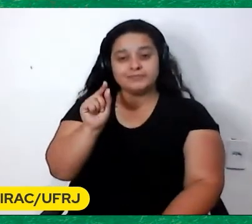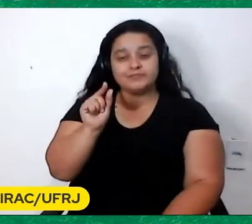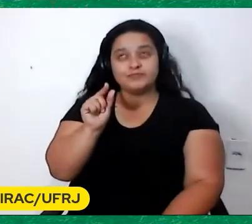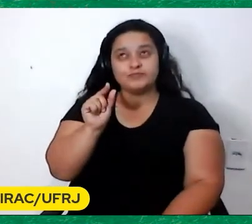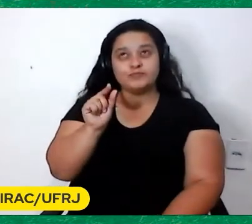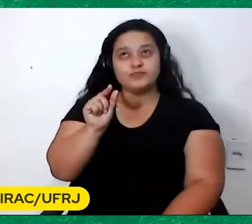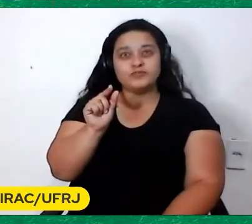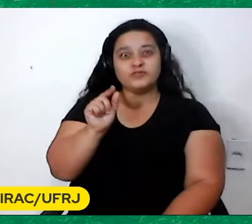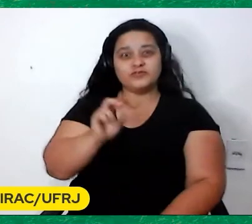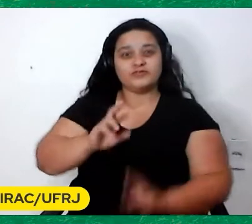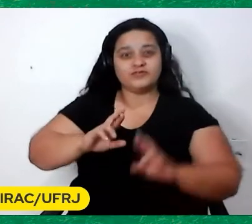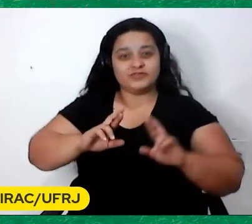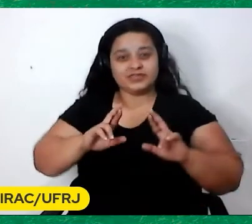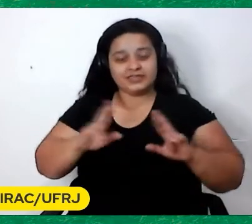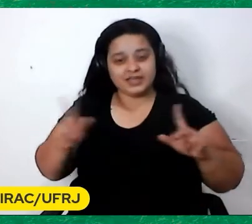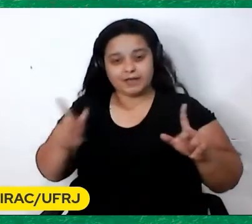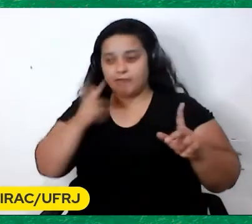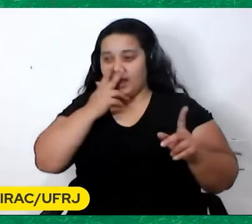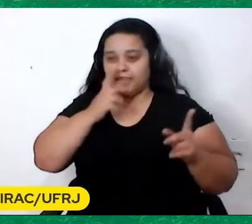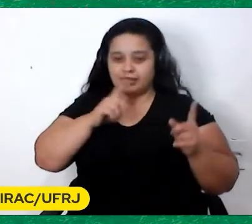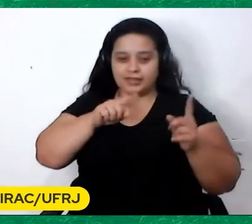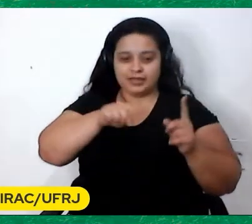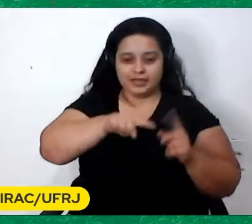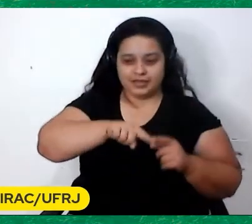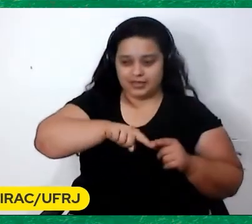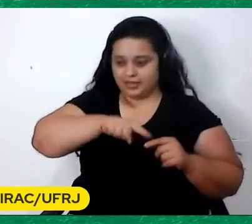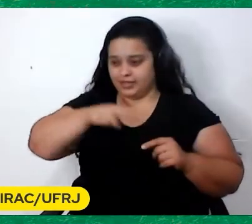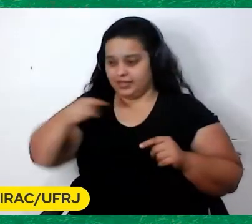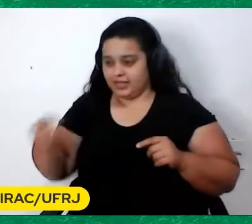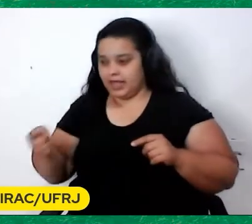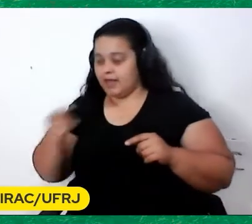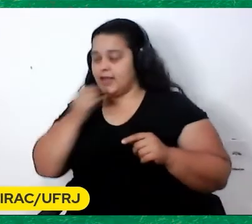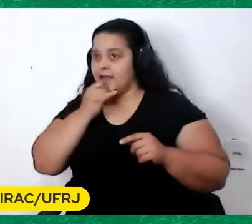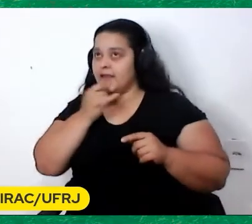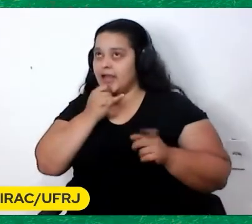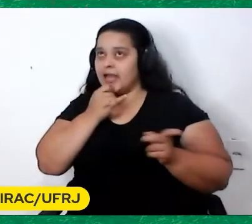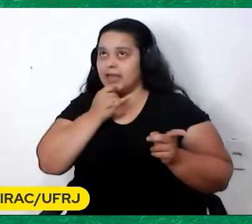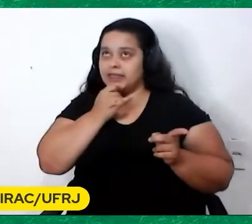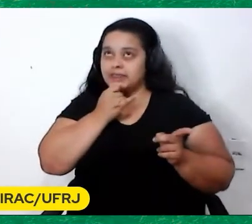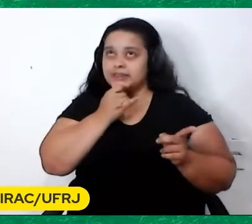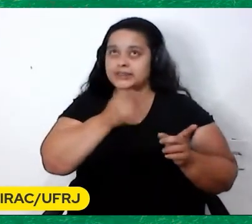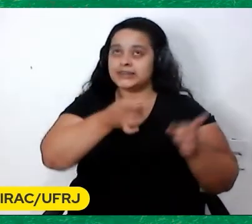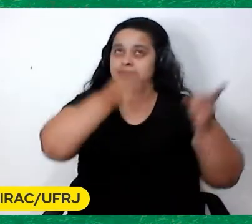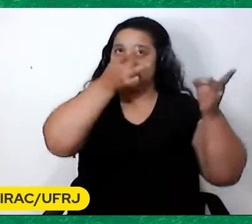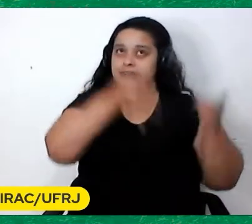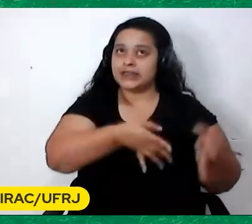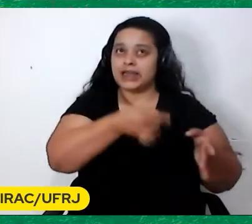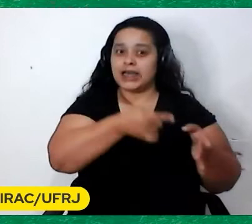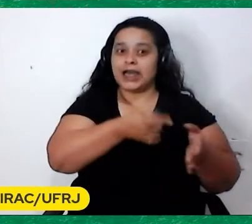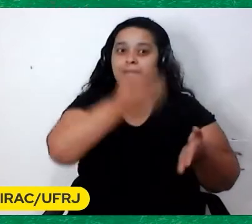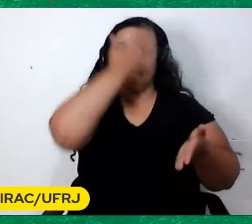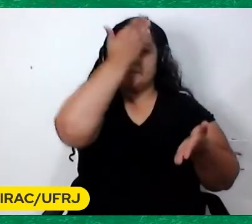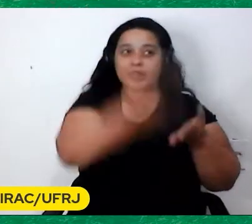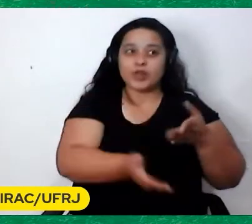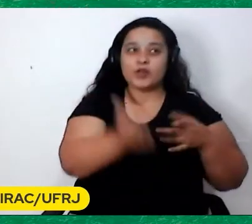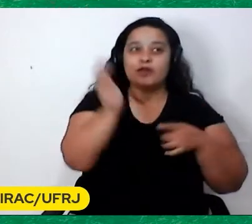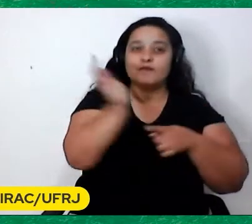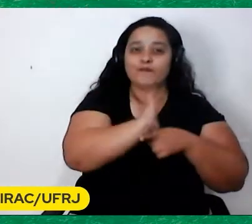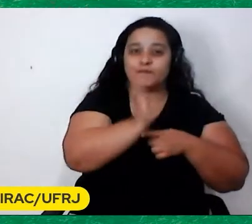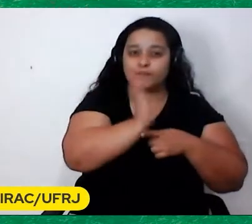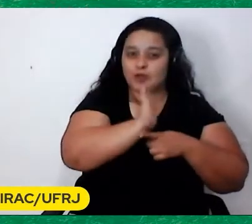Vai transmutando Sai completamente Do Do Do perdedor Talvez Porque